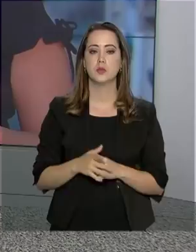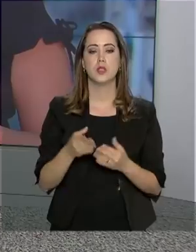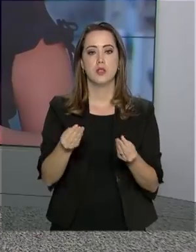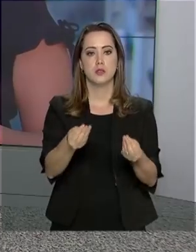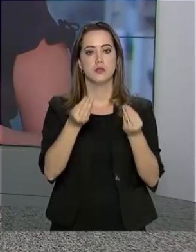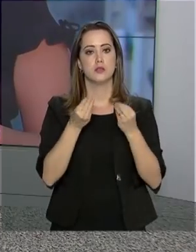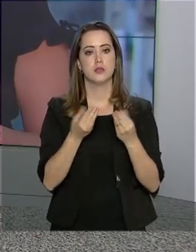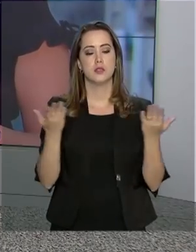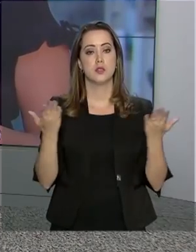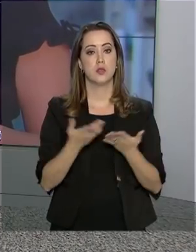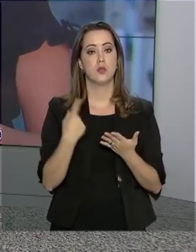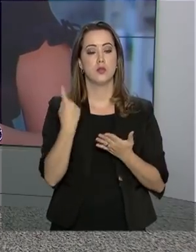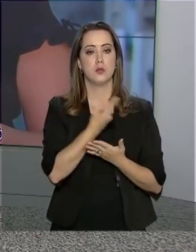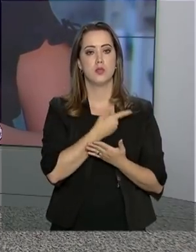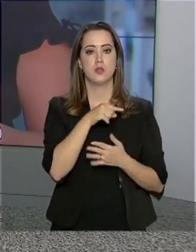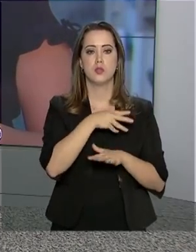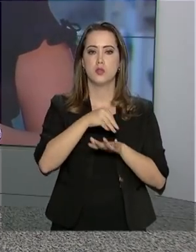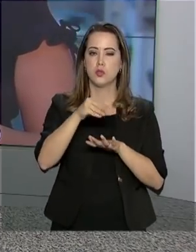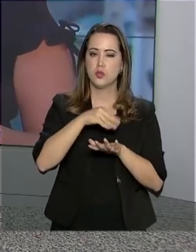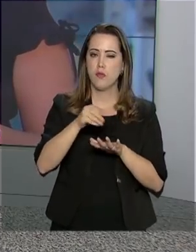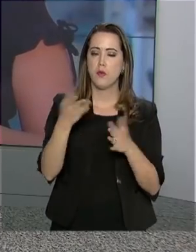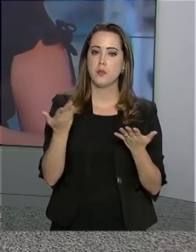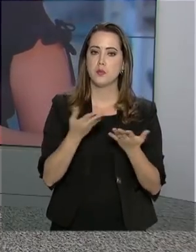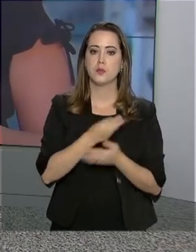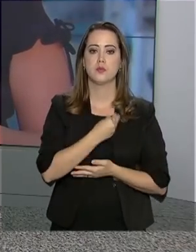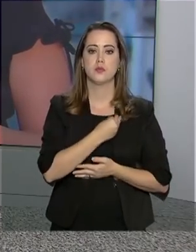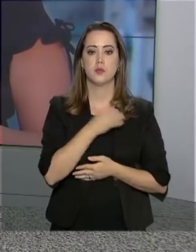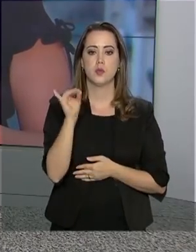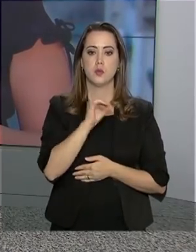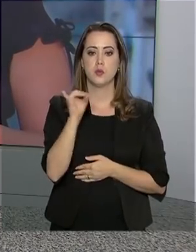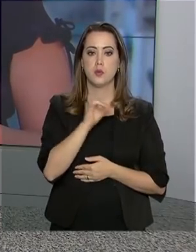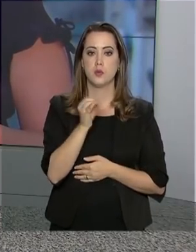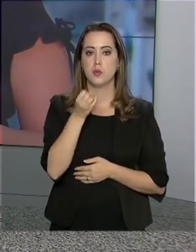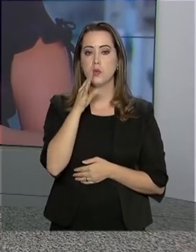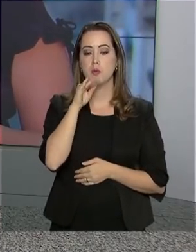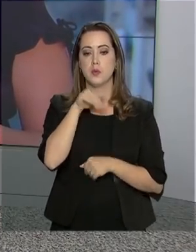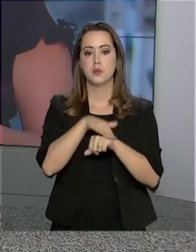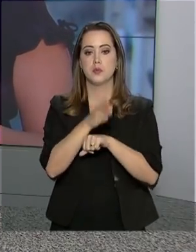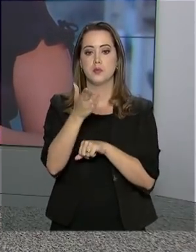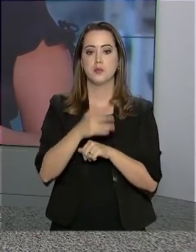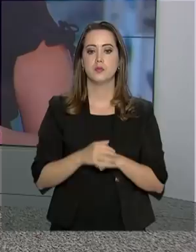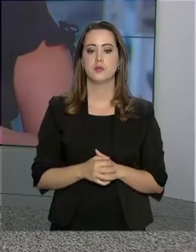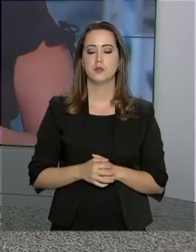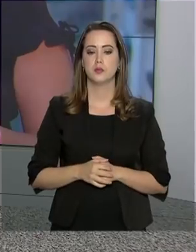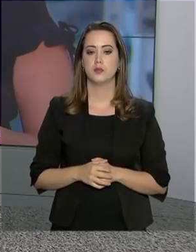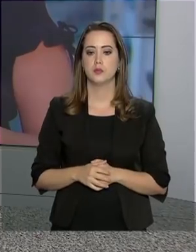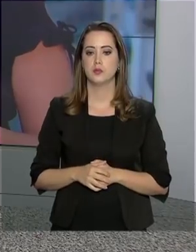Ela traz agora para a gente informações ao vivo. Olá, Márcia. Boa noite.